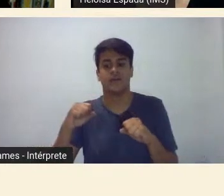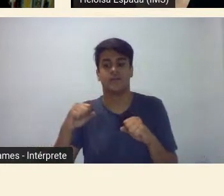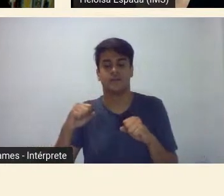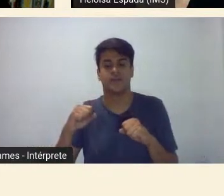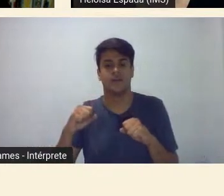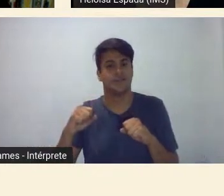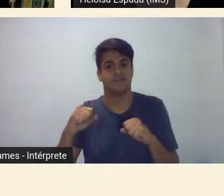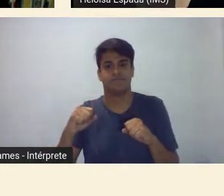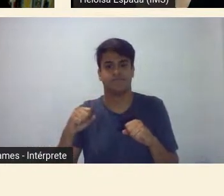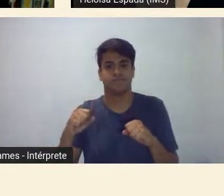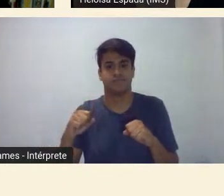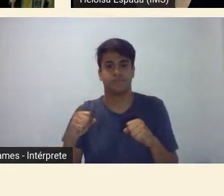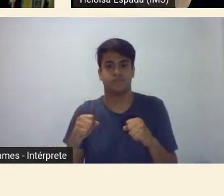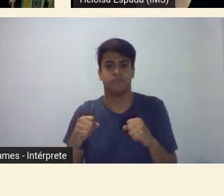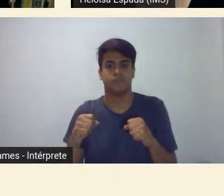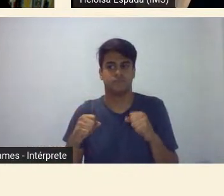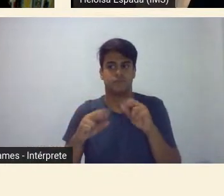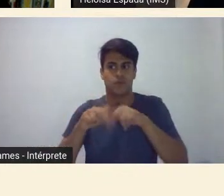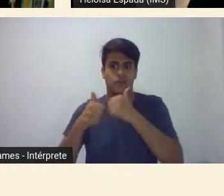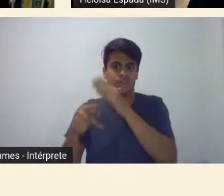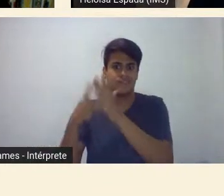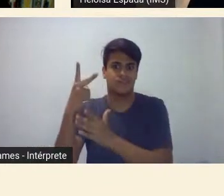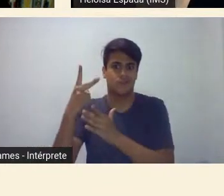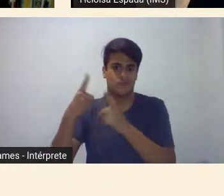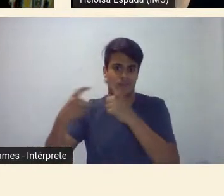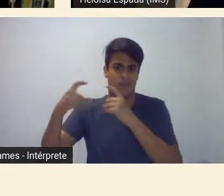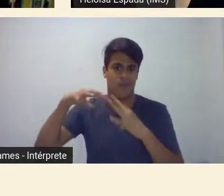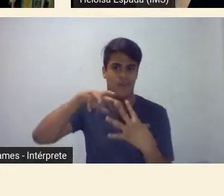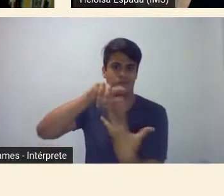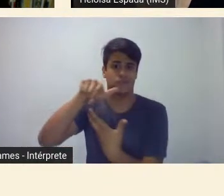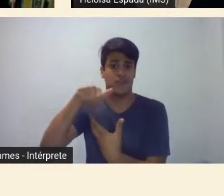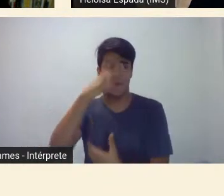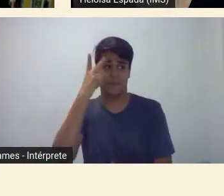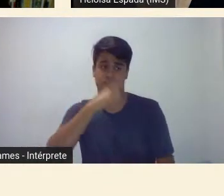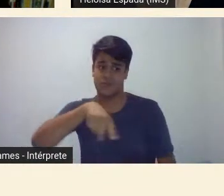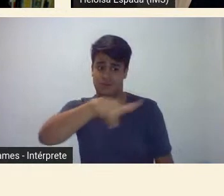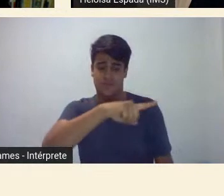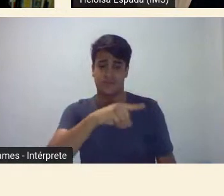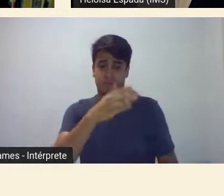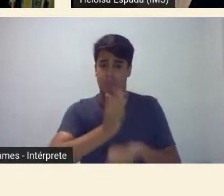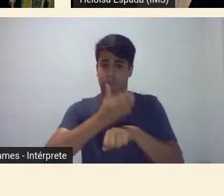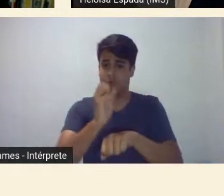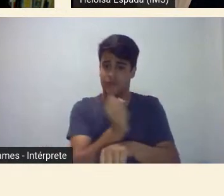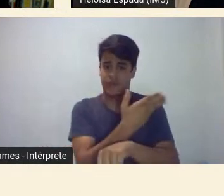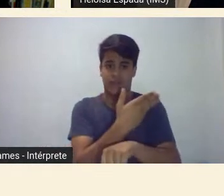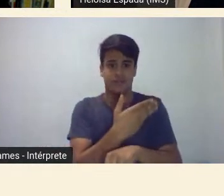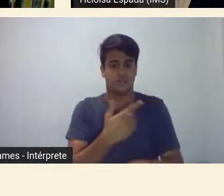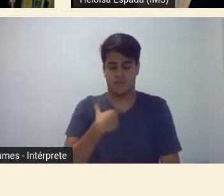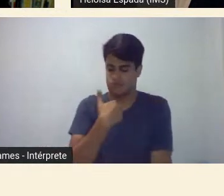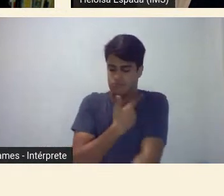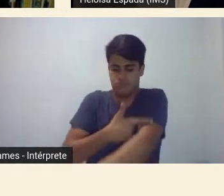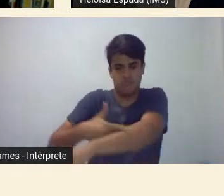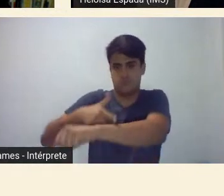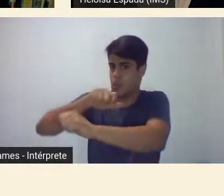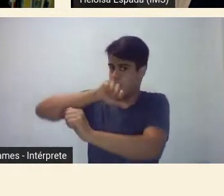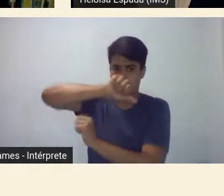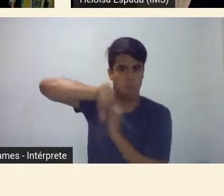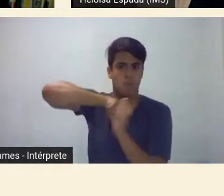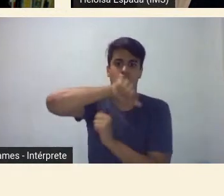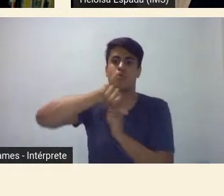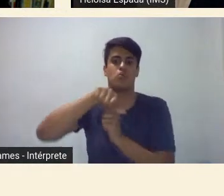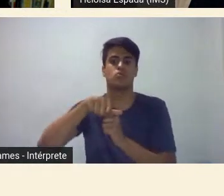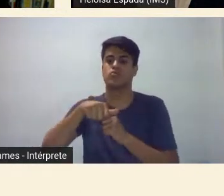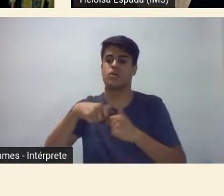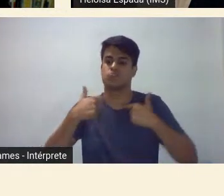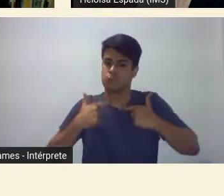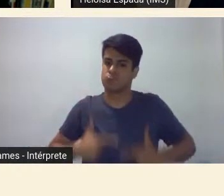repercussão da Segunda Guerra Mundial na cabeça desses modernistas que alteram seu comportamento sua postura política política